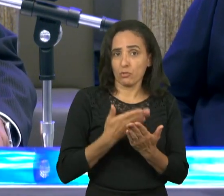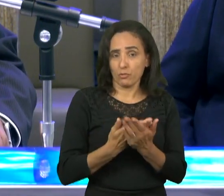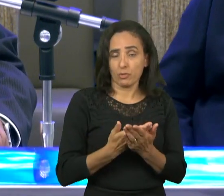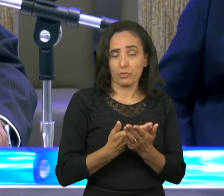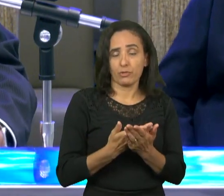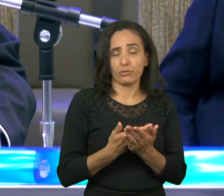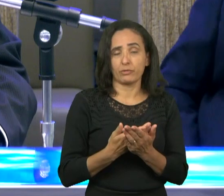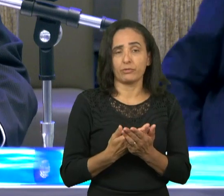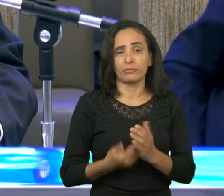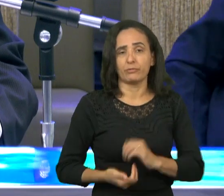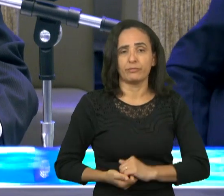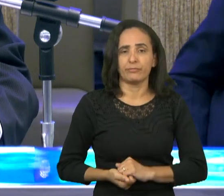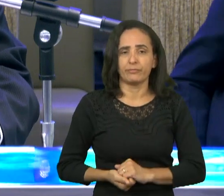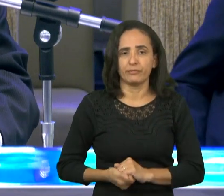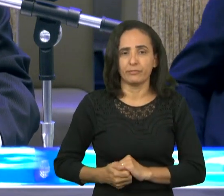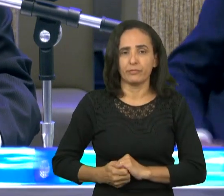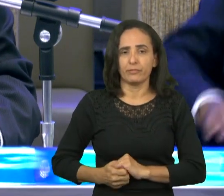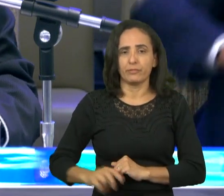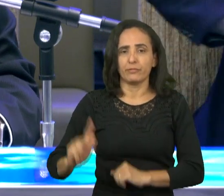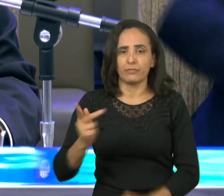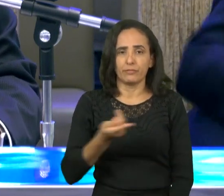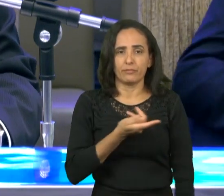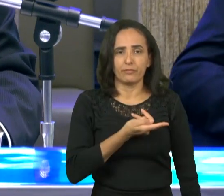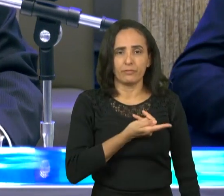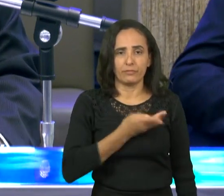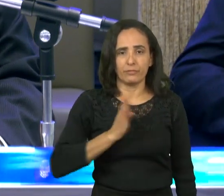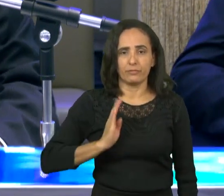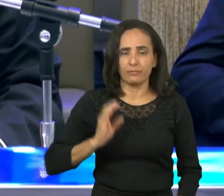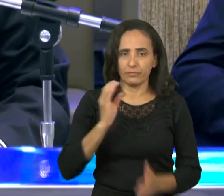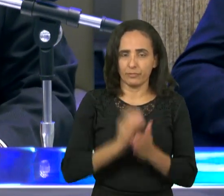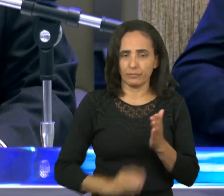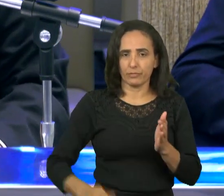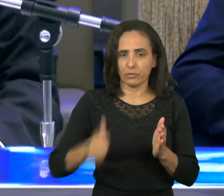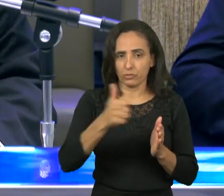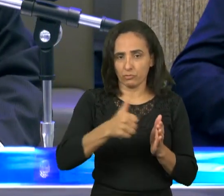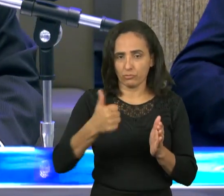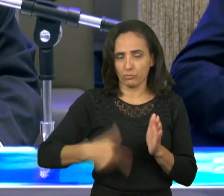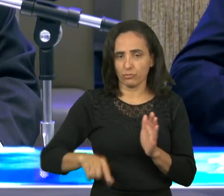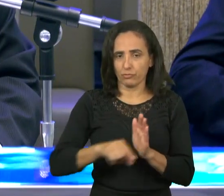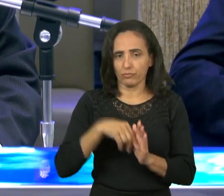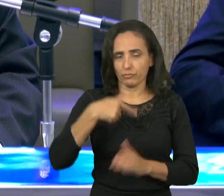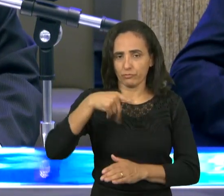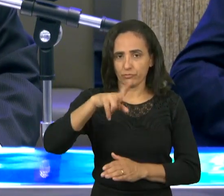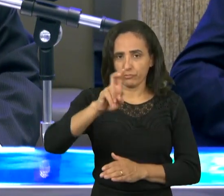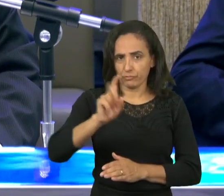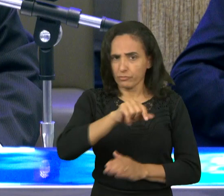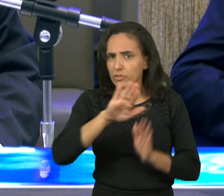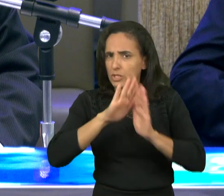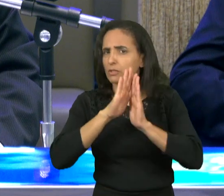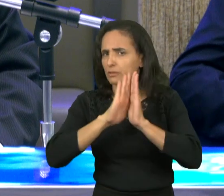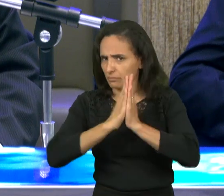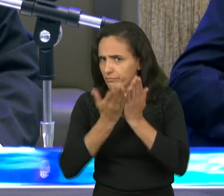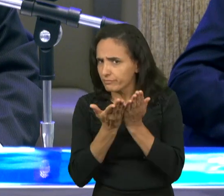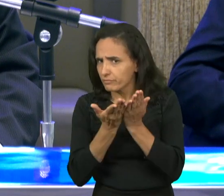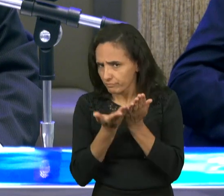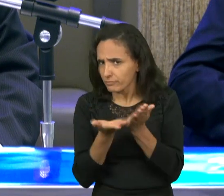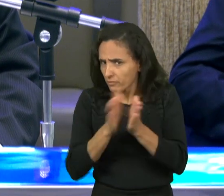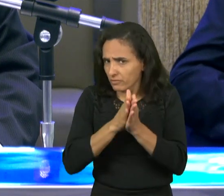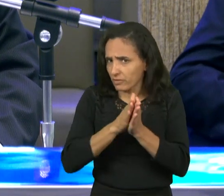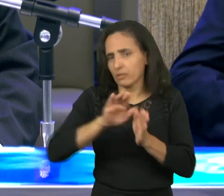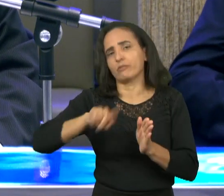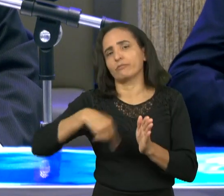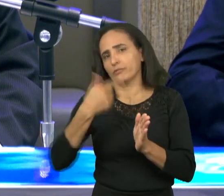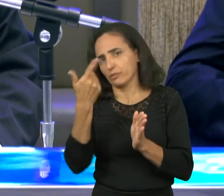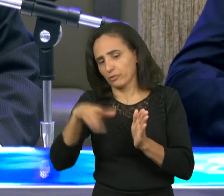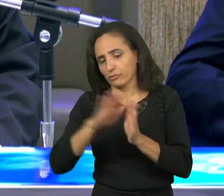capítulo 11, versículo 5, se você tem a Bíblia aberta pode ler conosco, voltar a ler. E